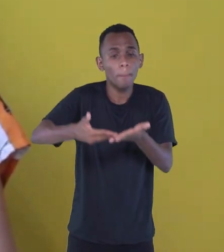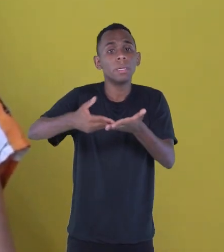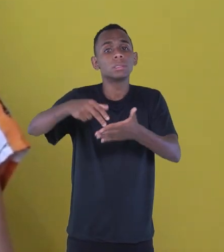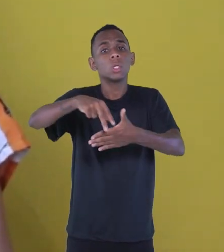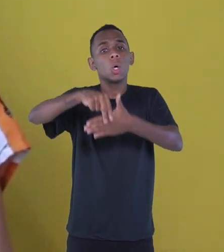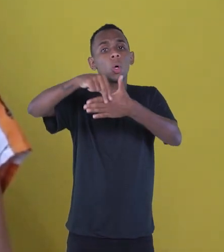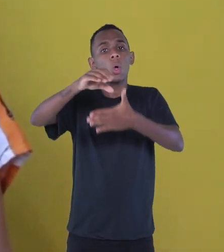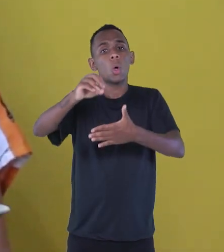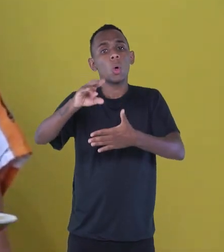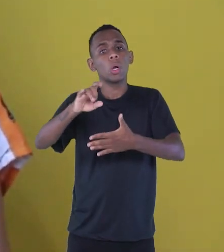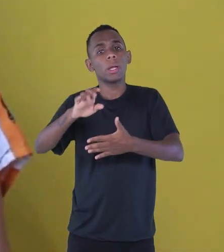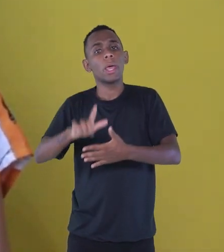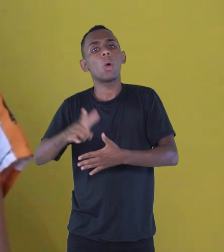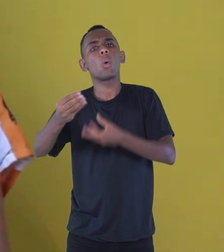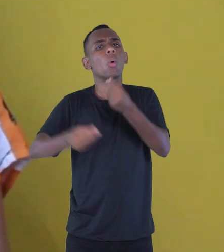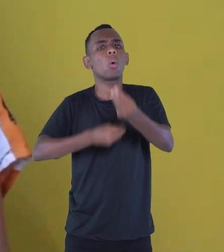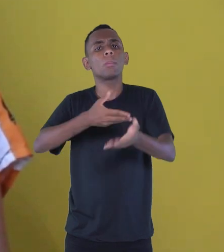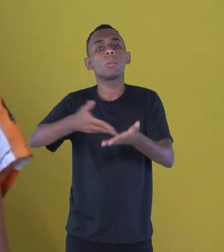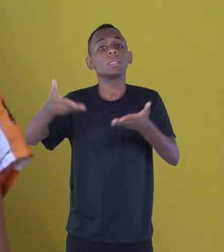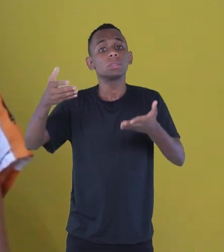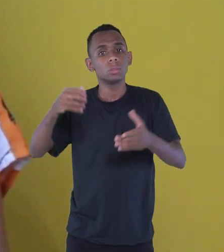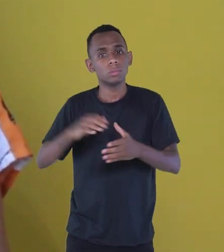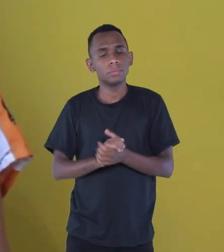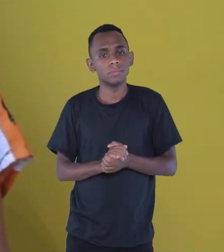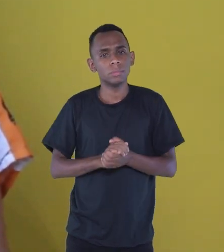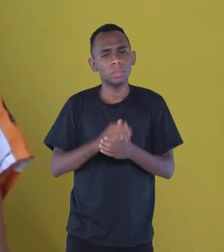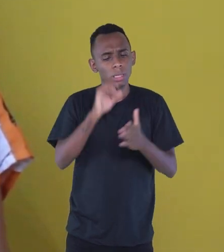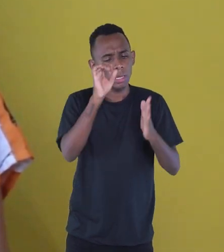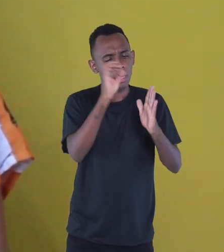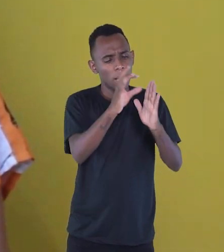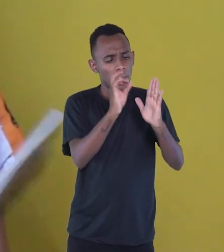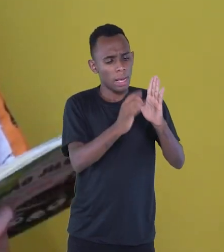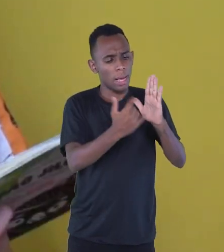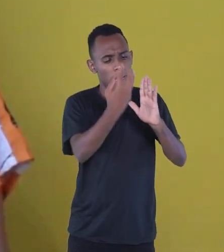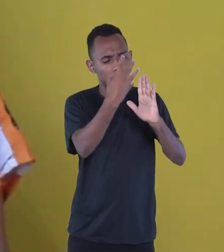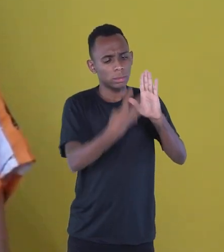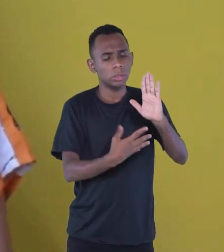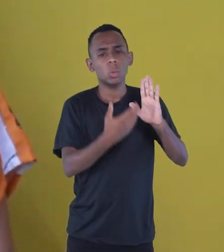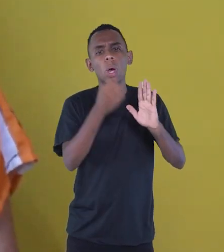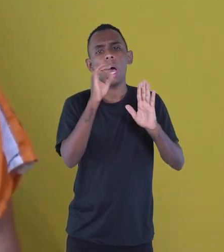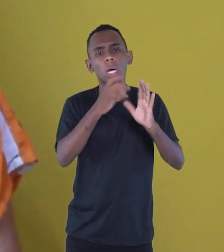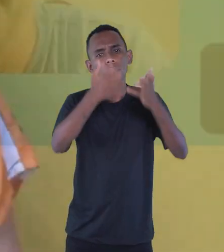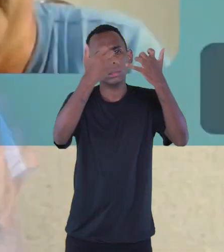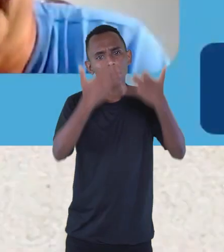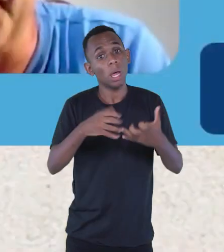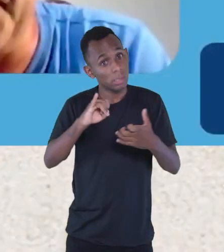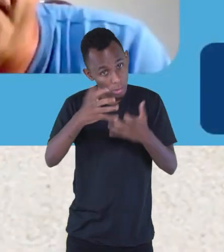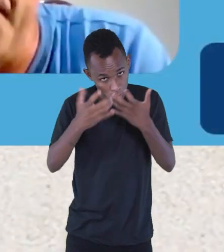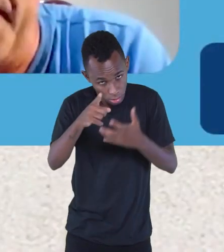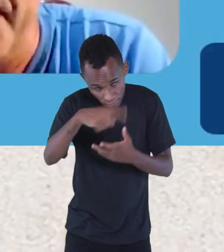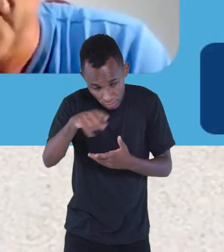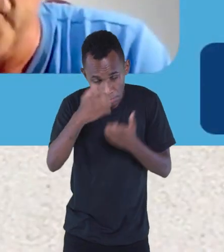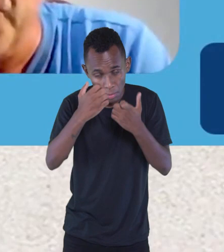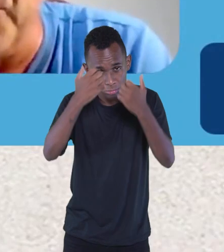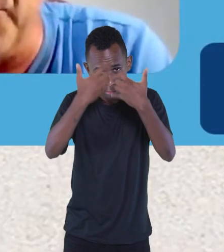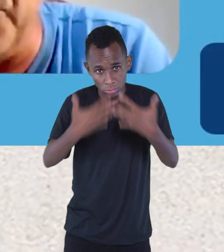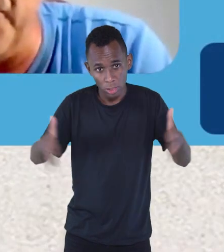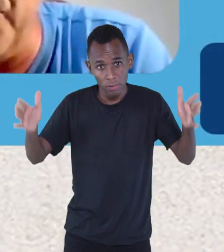Cordel. E a gente pode falar rapidamente de cada uma dessas histórias aqui, se você quiser. Sim.